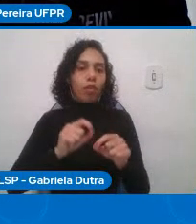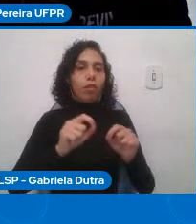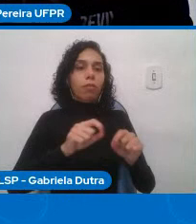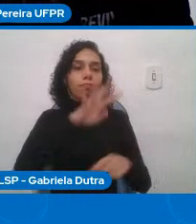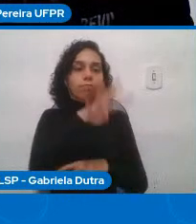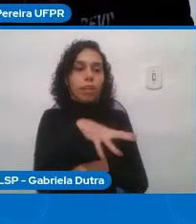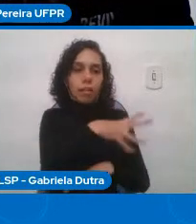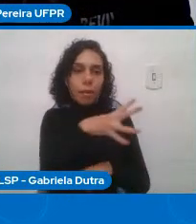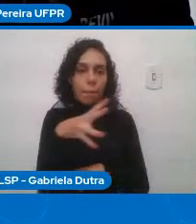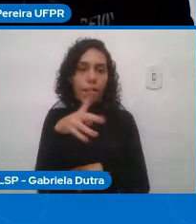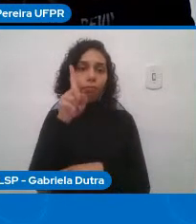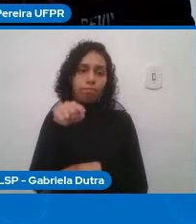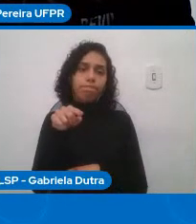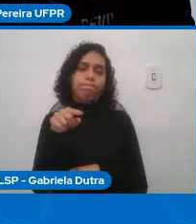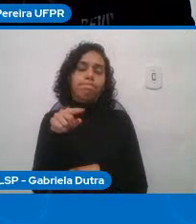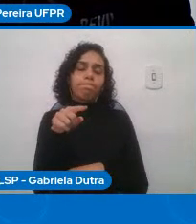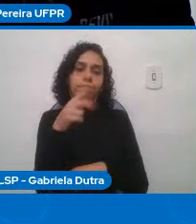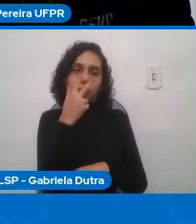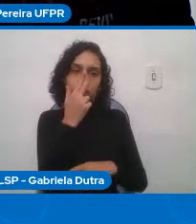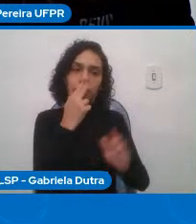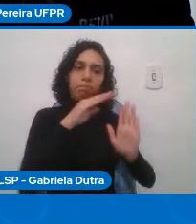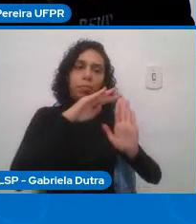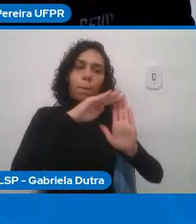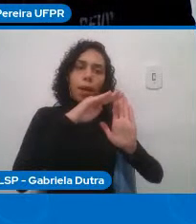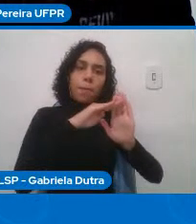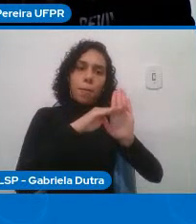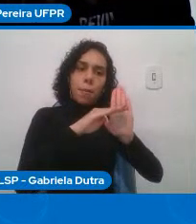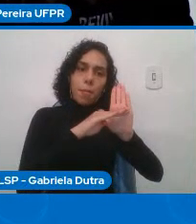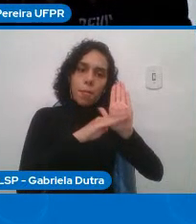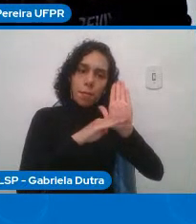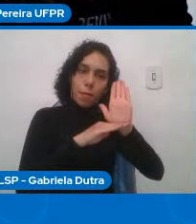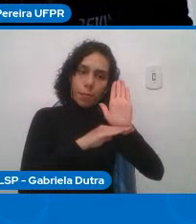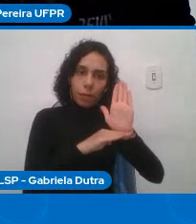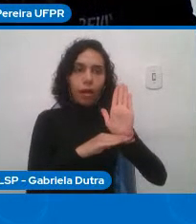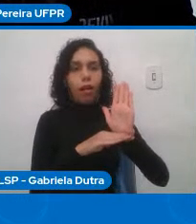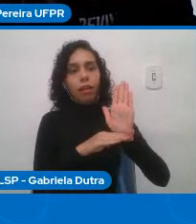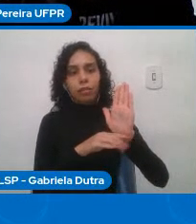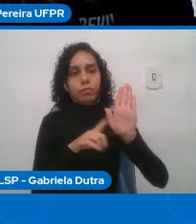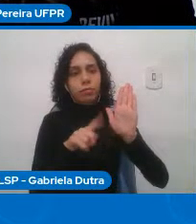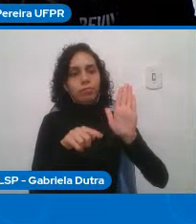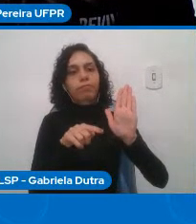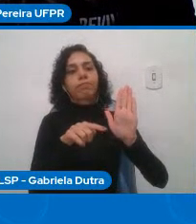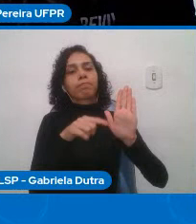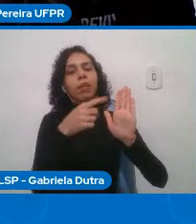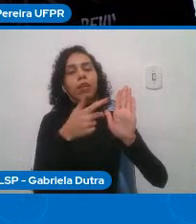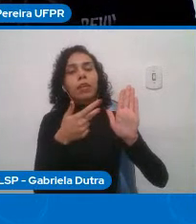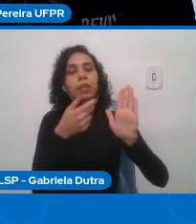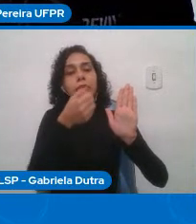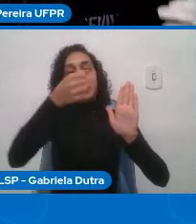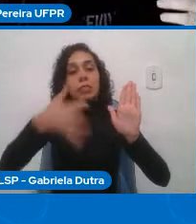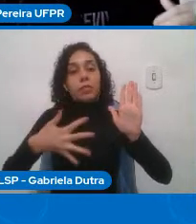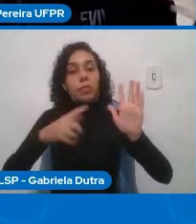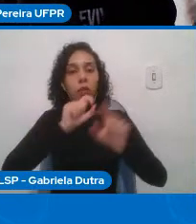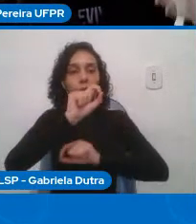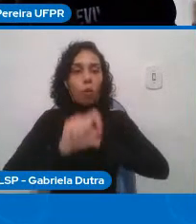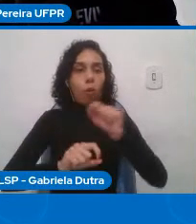o próprio relatório diz que não é exaustivo que é incompleto mas que ela já